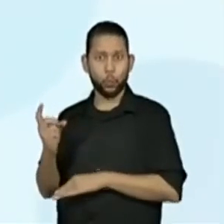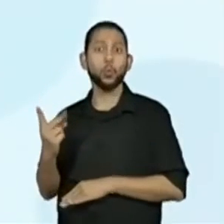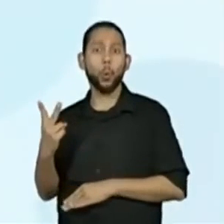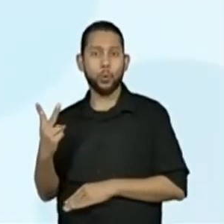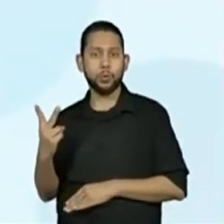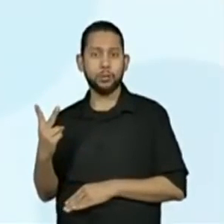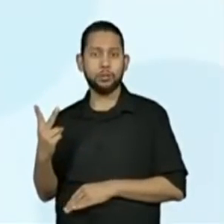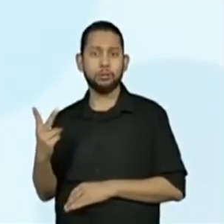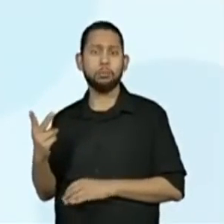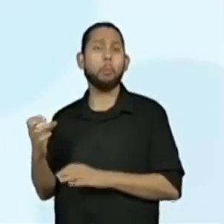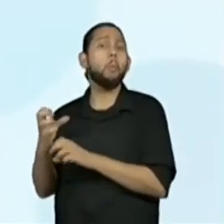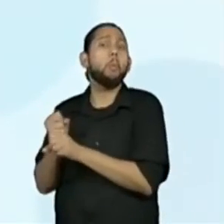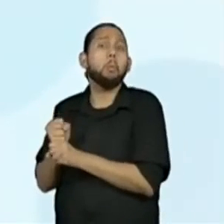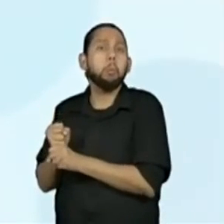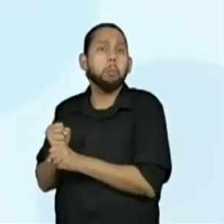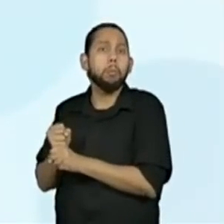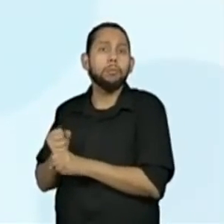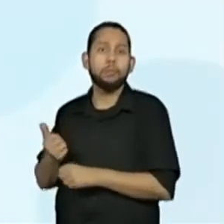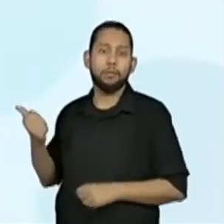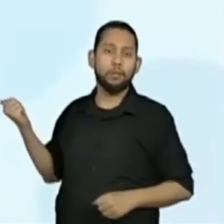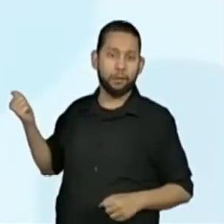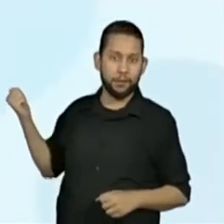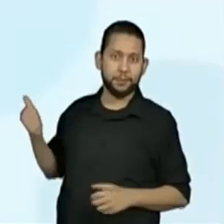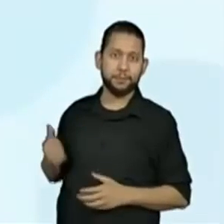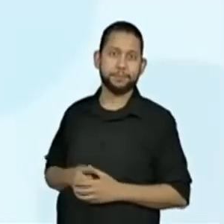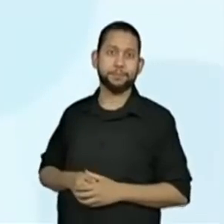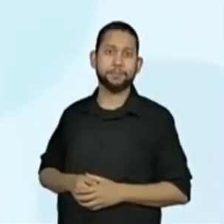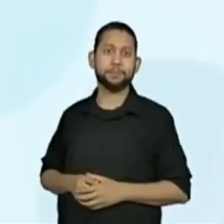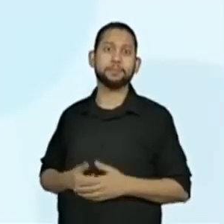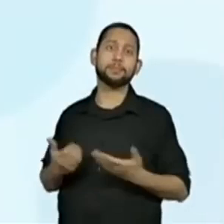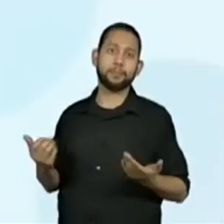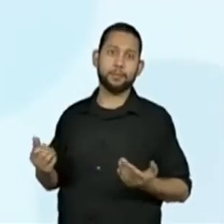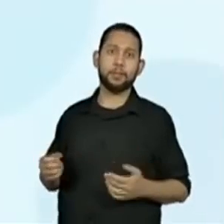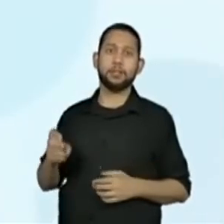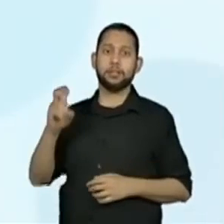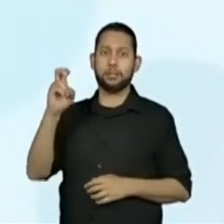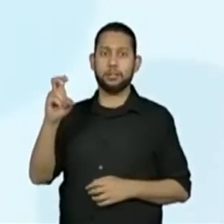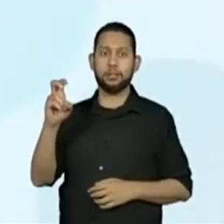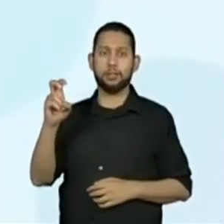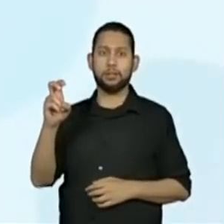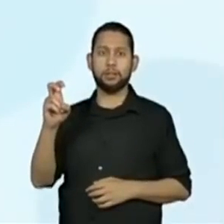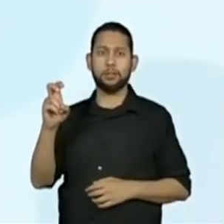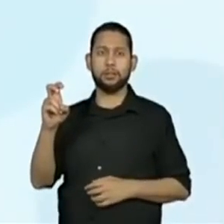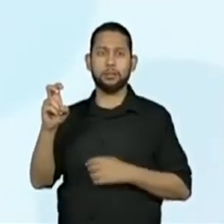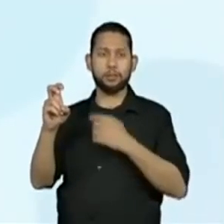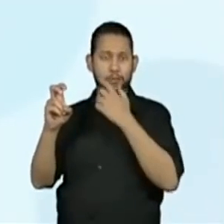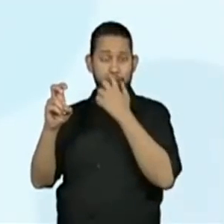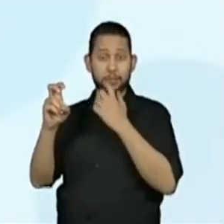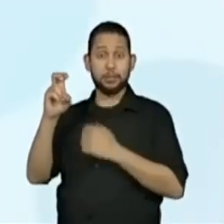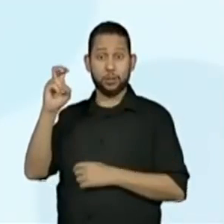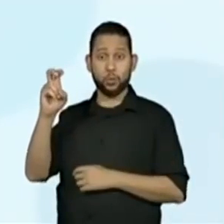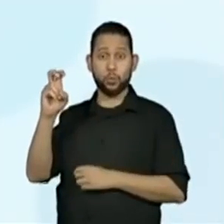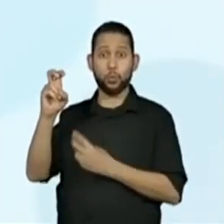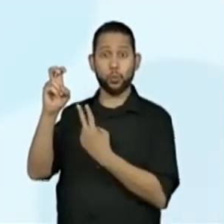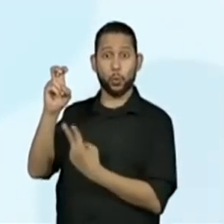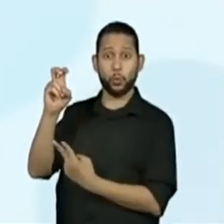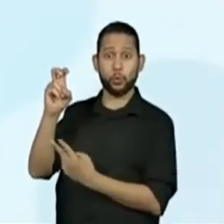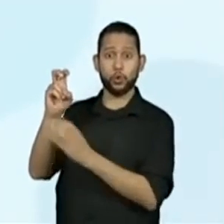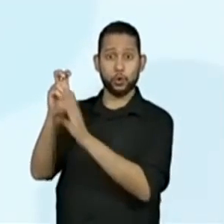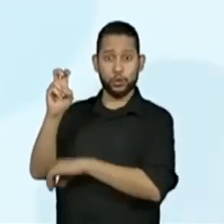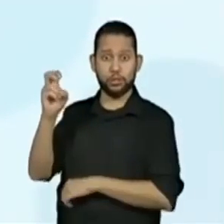12. Podemos confirmar. 5 menos 2. 5 unidades menos 2 unidades.